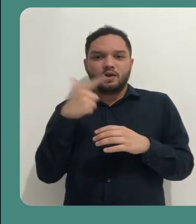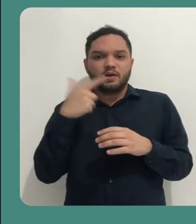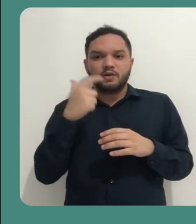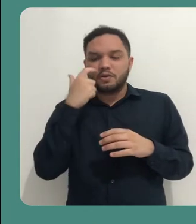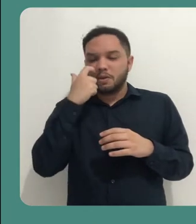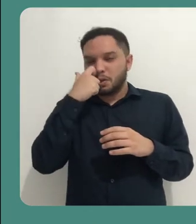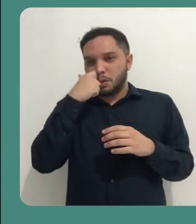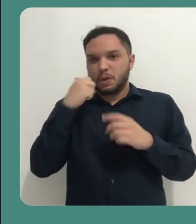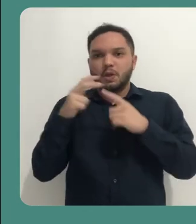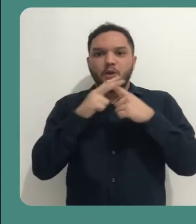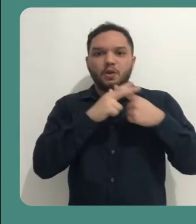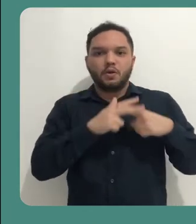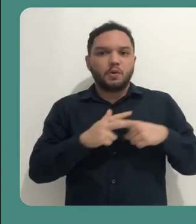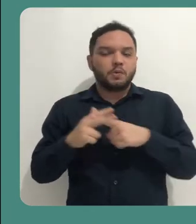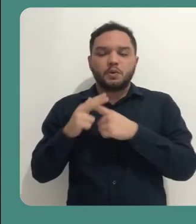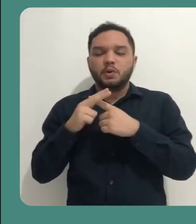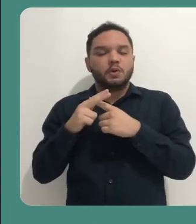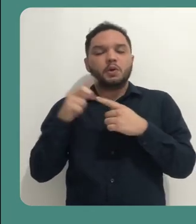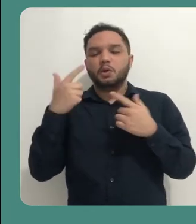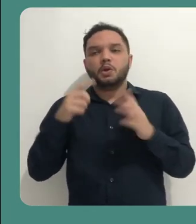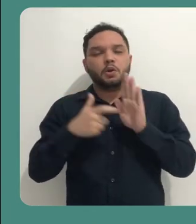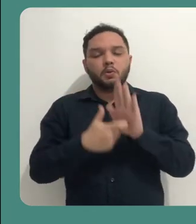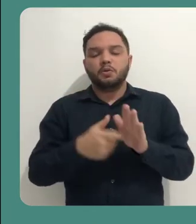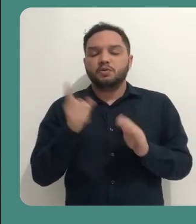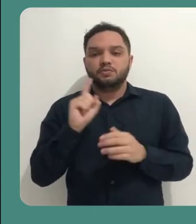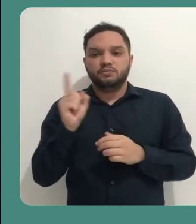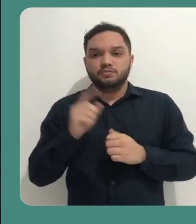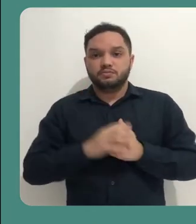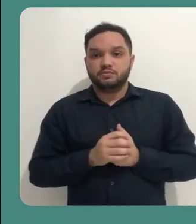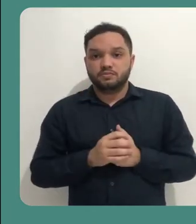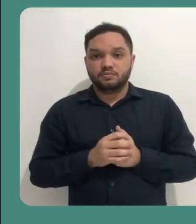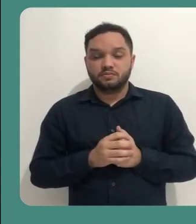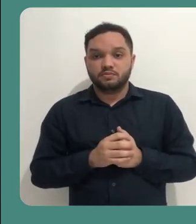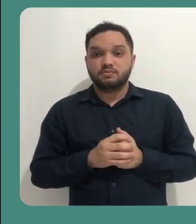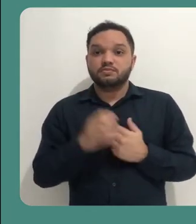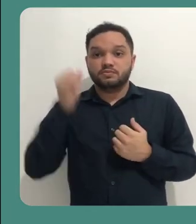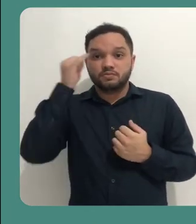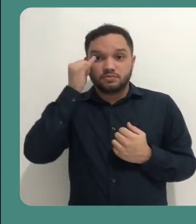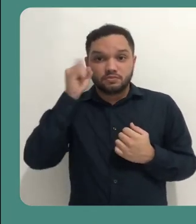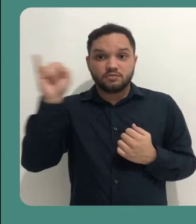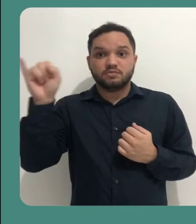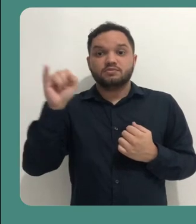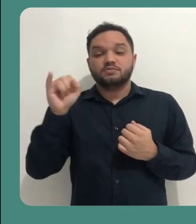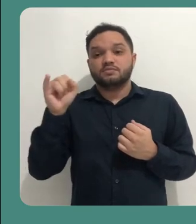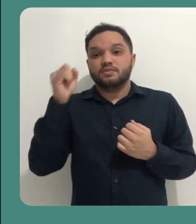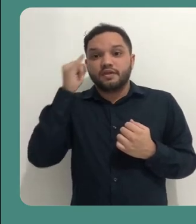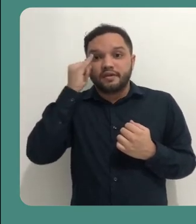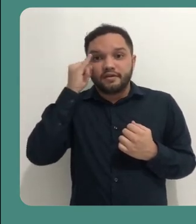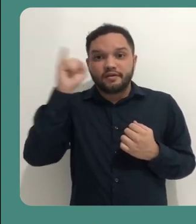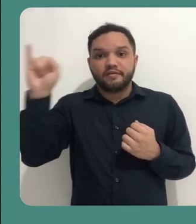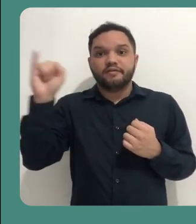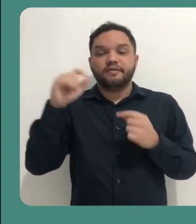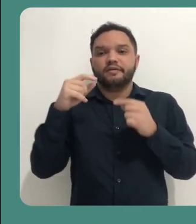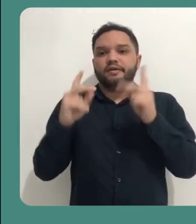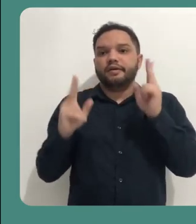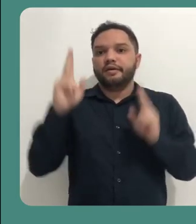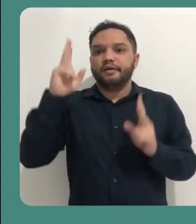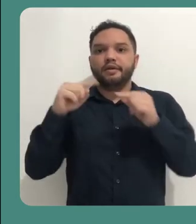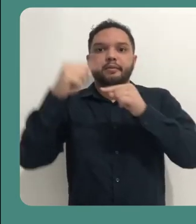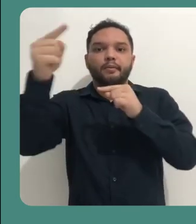configurando as suas opções necessárias para gravar a videoaula. E isso evita que você tenha que fazer algum tipo de pós-edição.